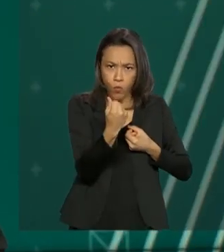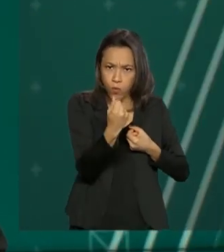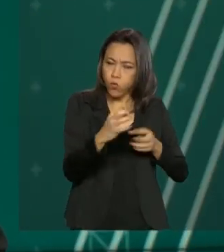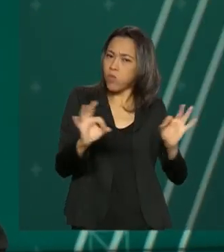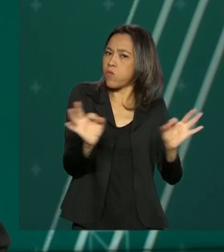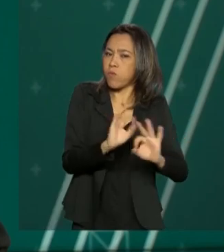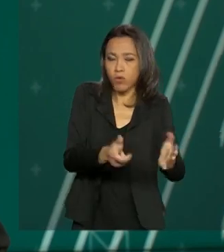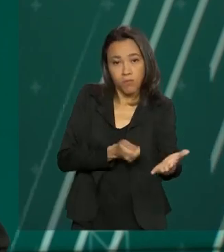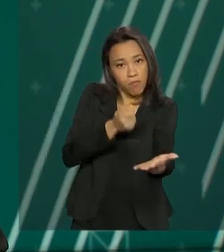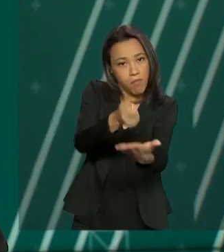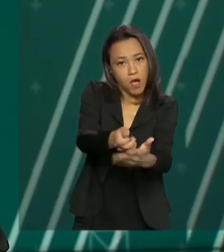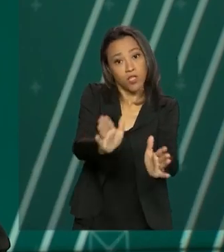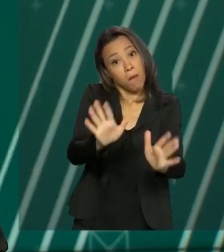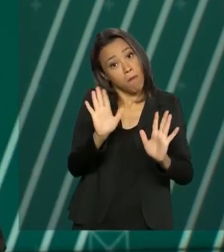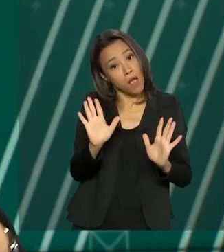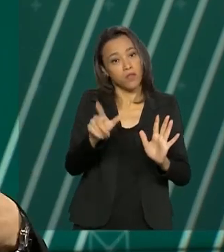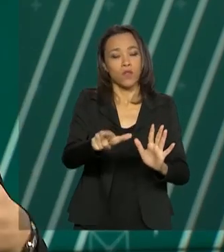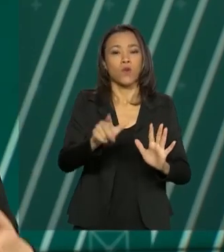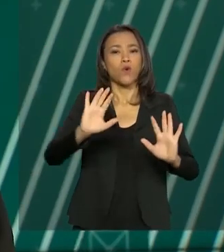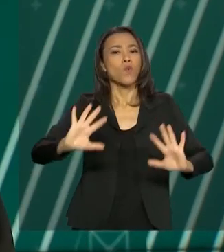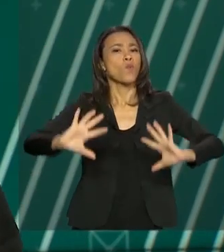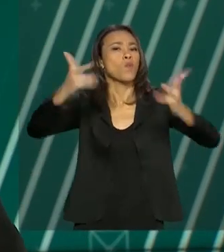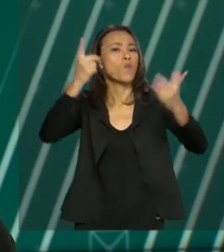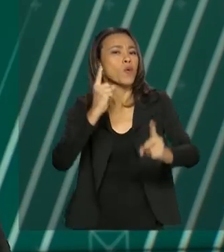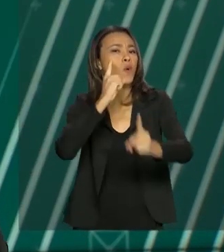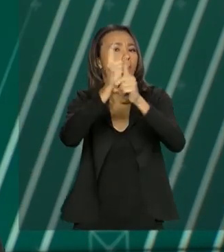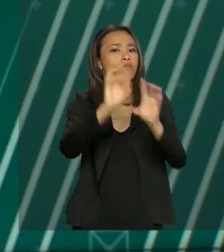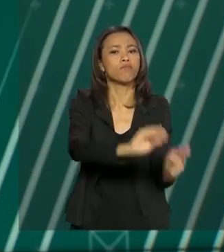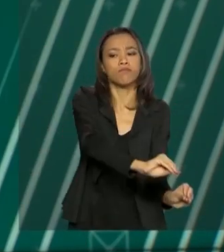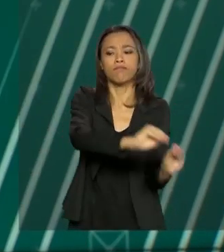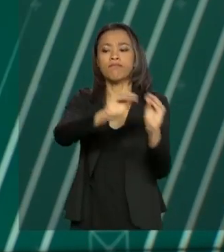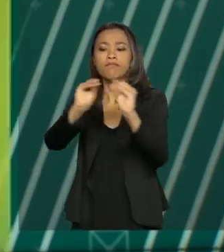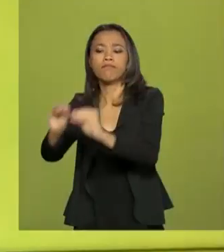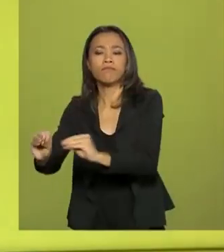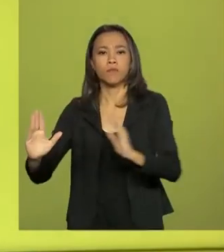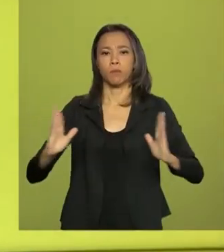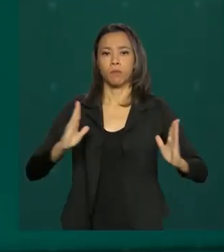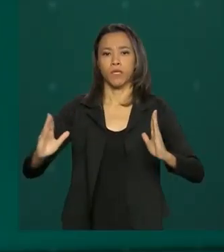cachês pagos, desde que o evento seja remarcado no período de até 12 meses.